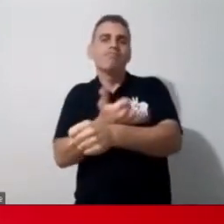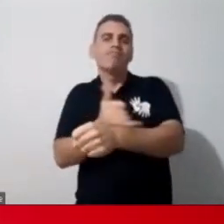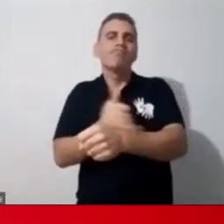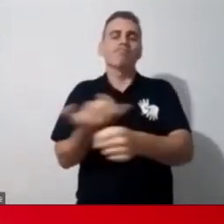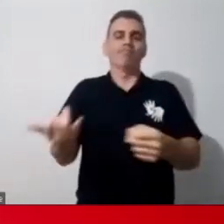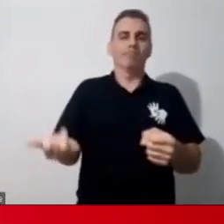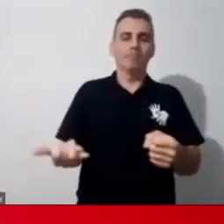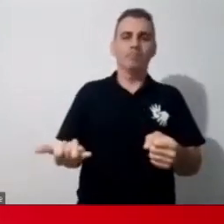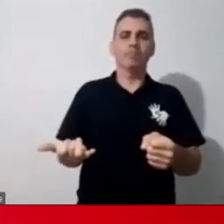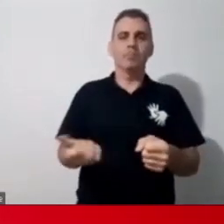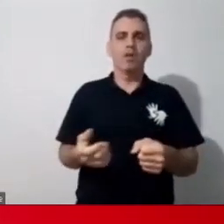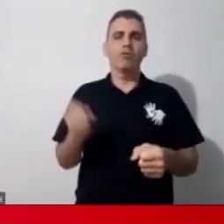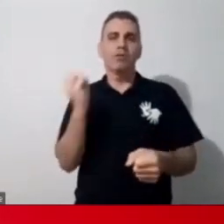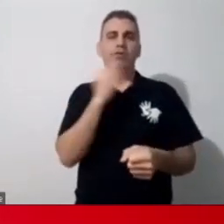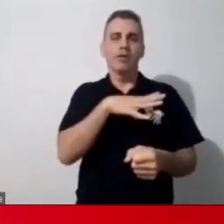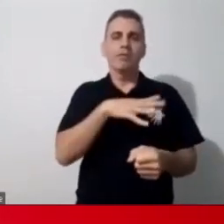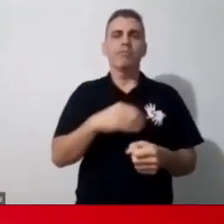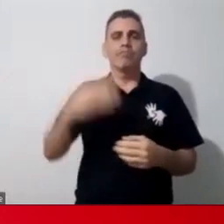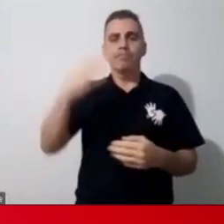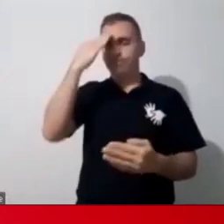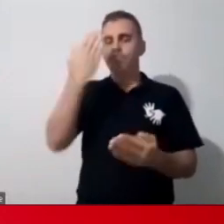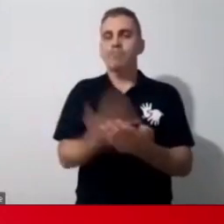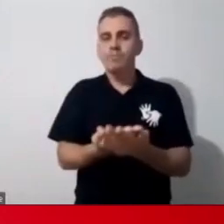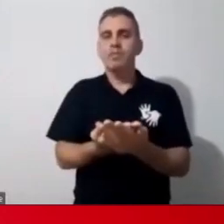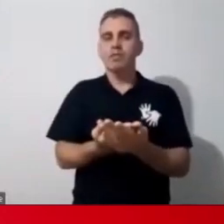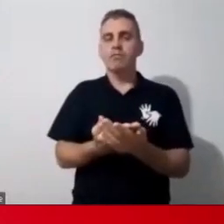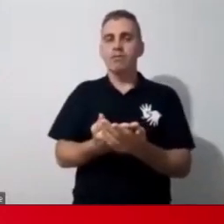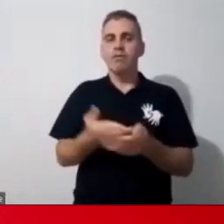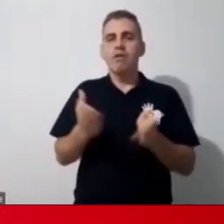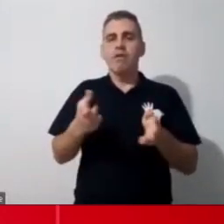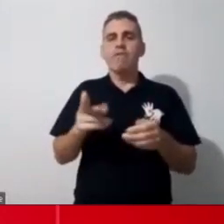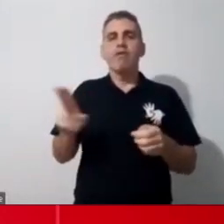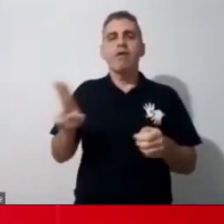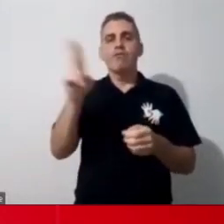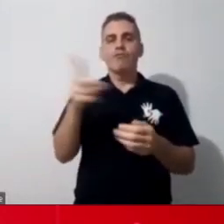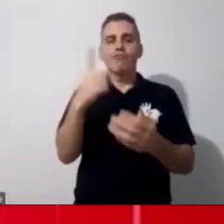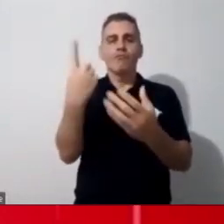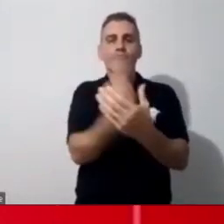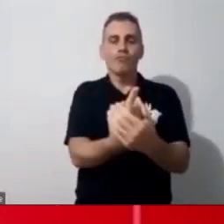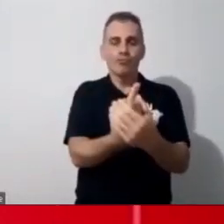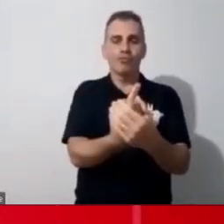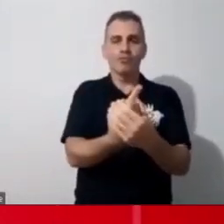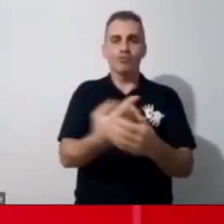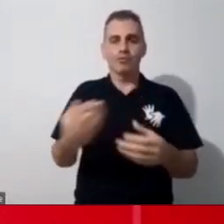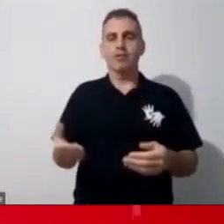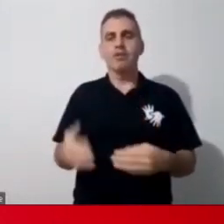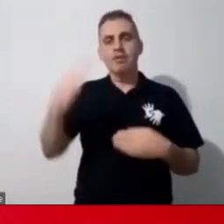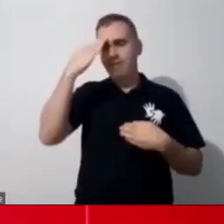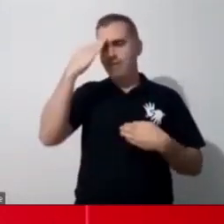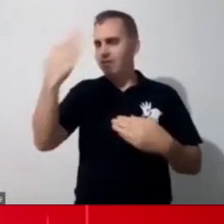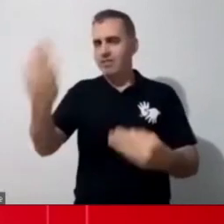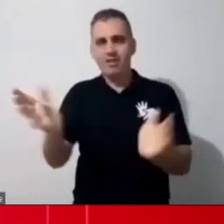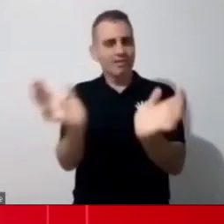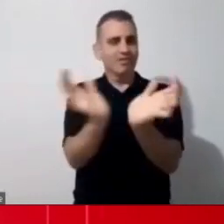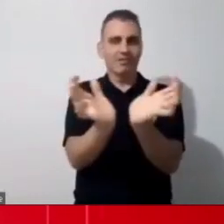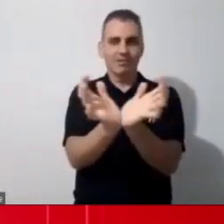que foi um momento único e especial, né, que a gente só tem a agradecer, eu agradeço muito as gurias aí, as minhas